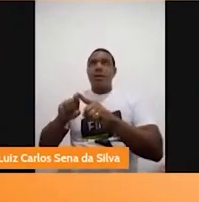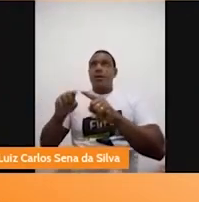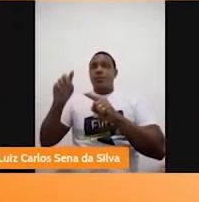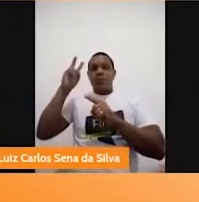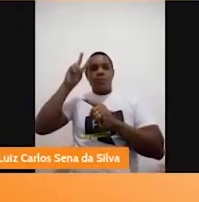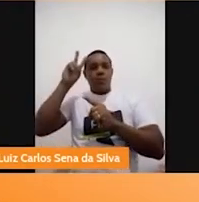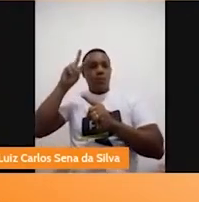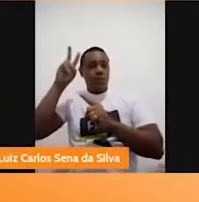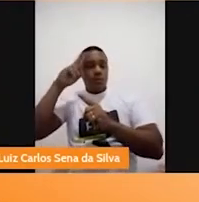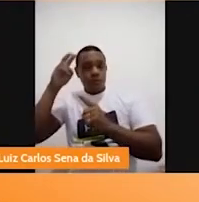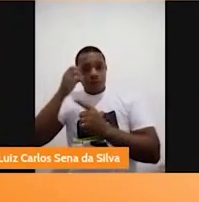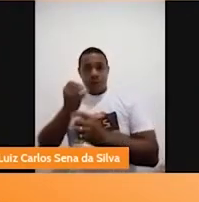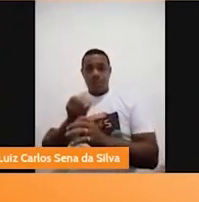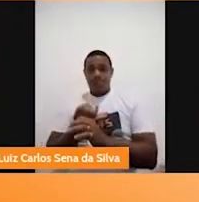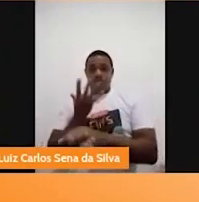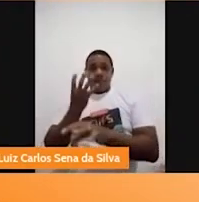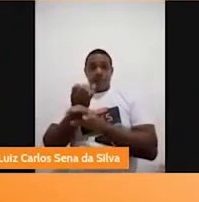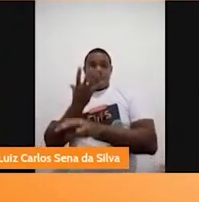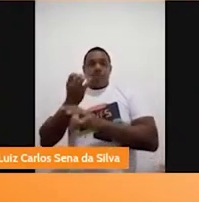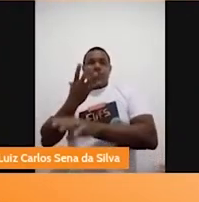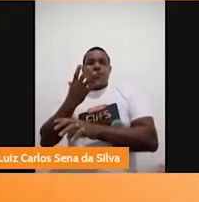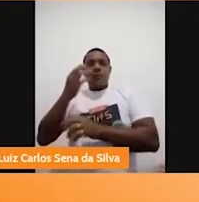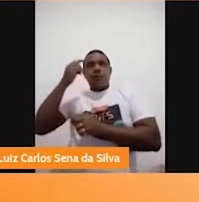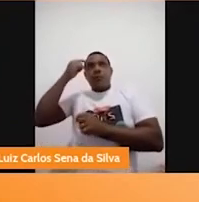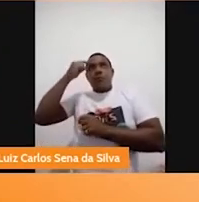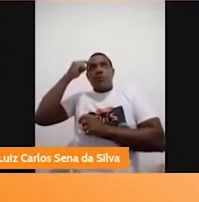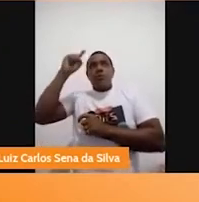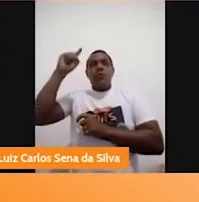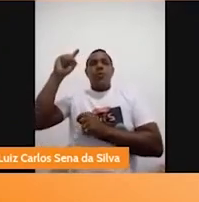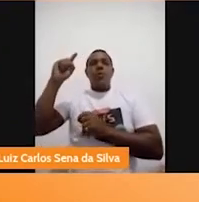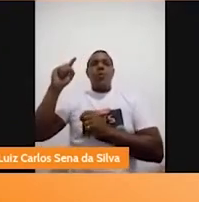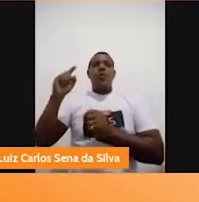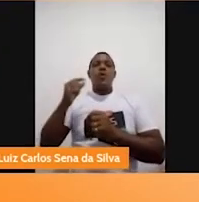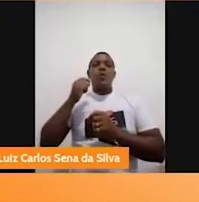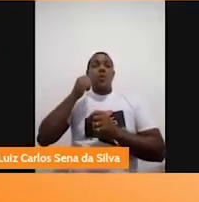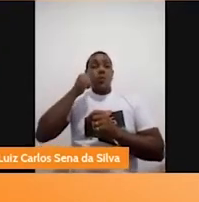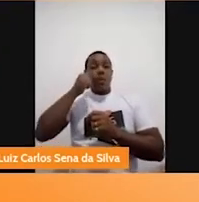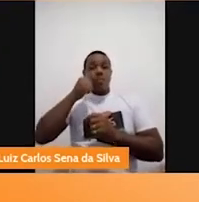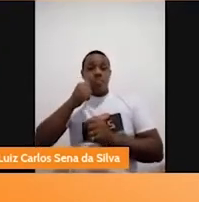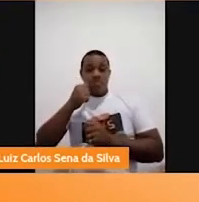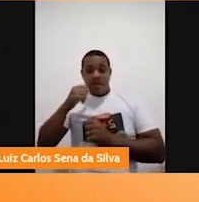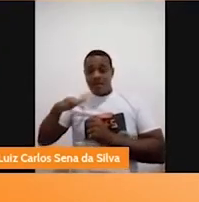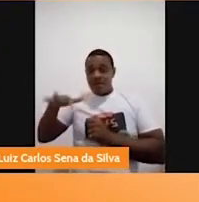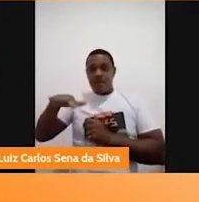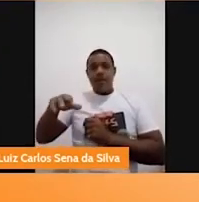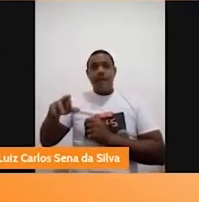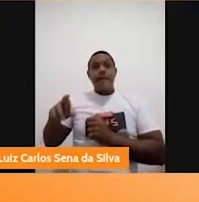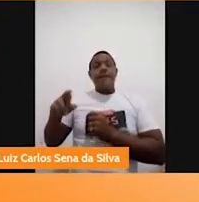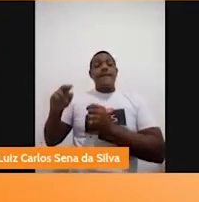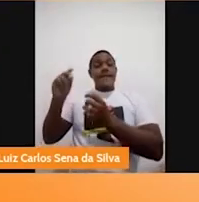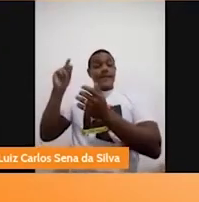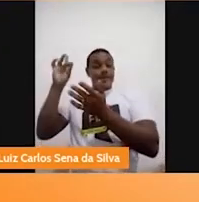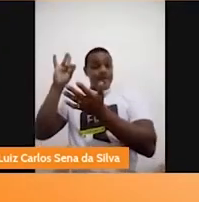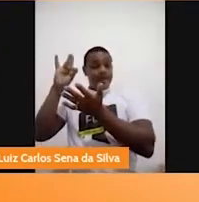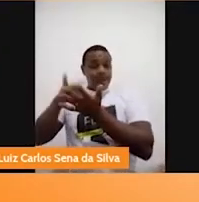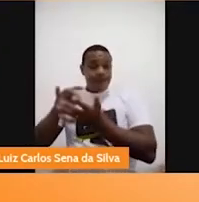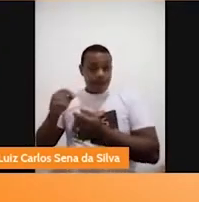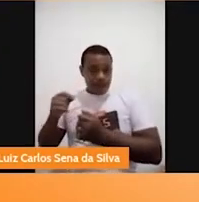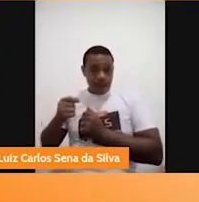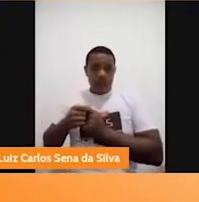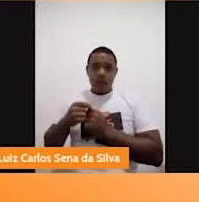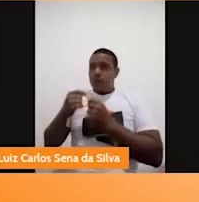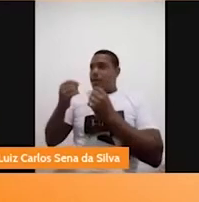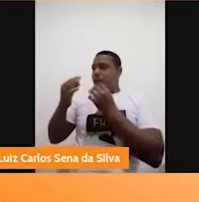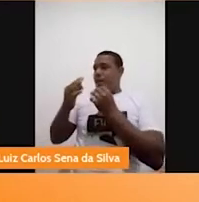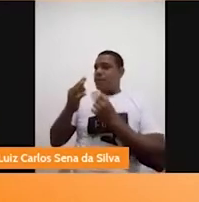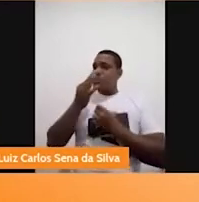de ficção, inspirada em uma menina real, a minha sobrinha, Ana Lara, mas que converse, dialogue com todas as crianças, especialmente